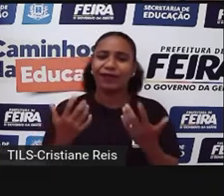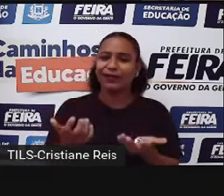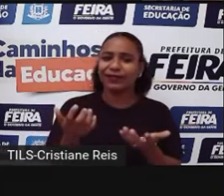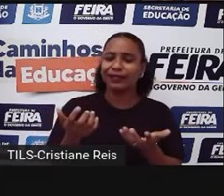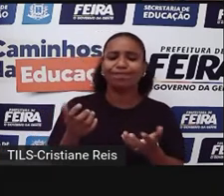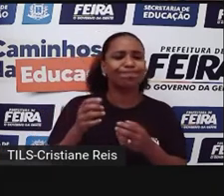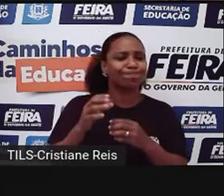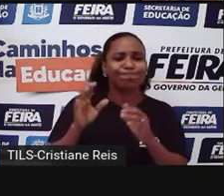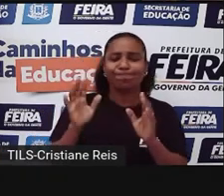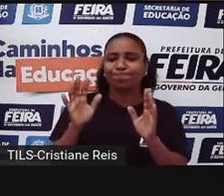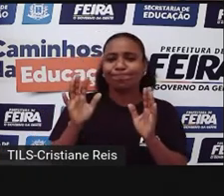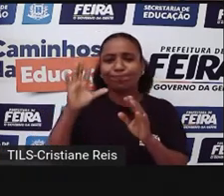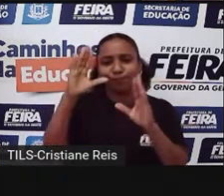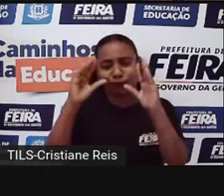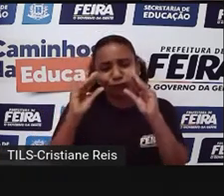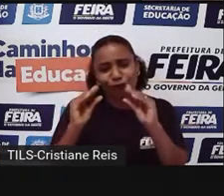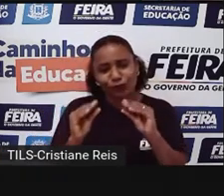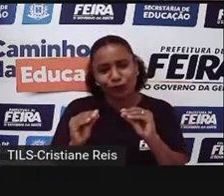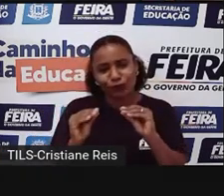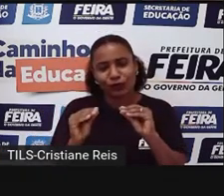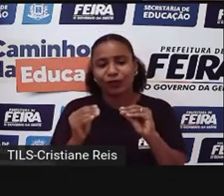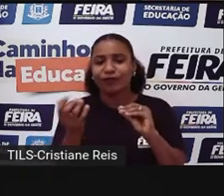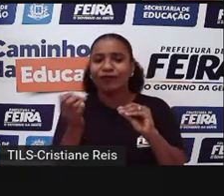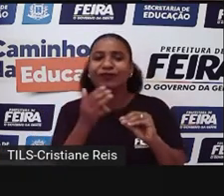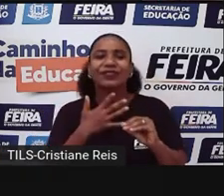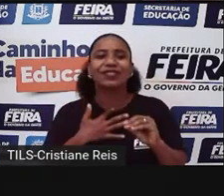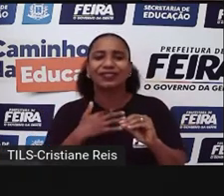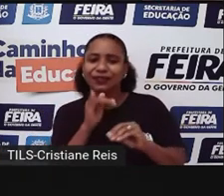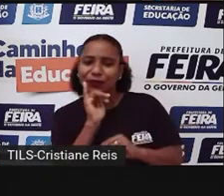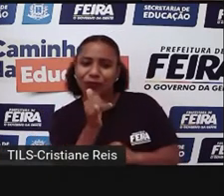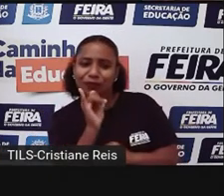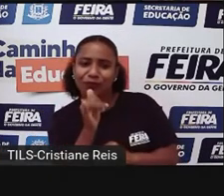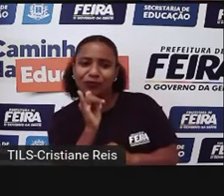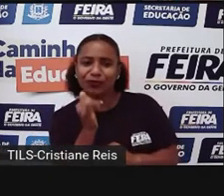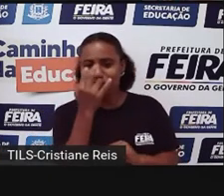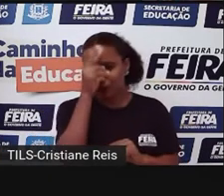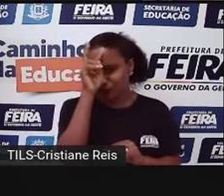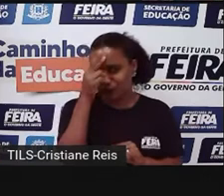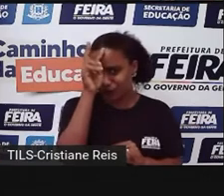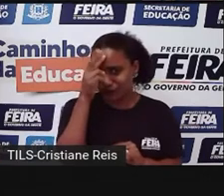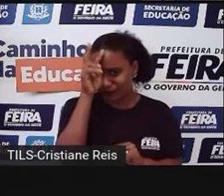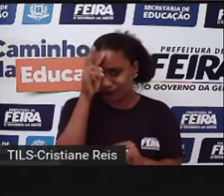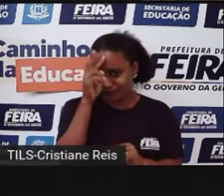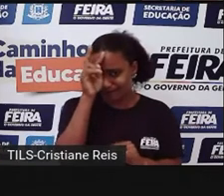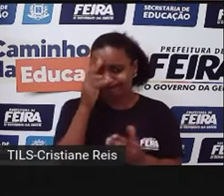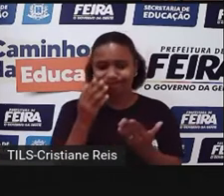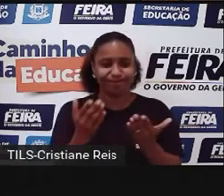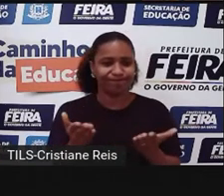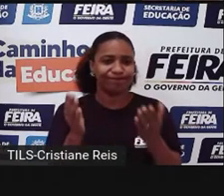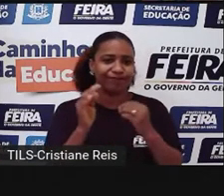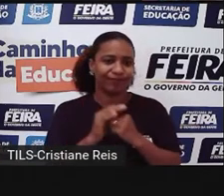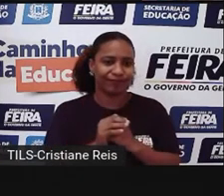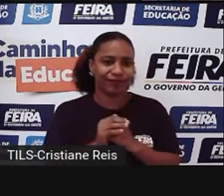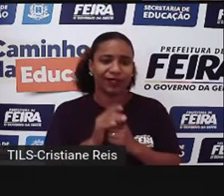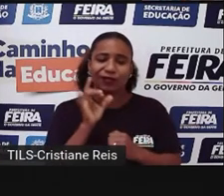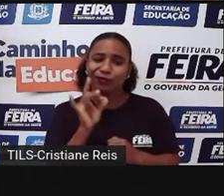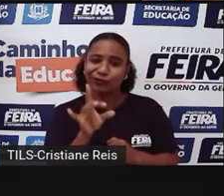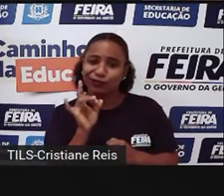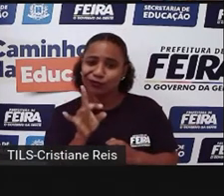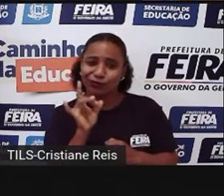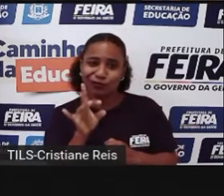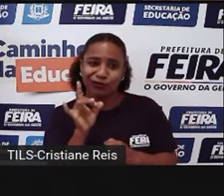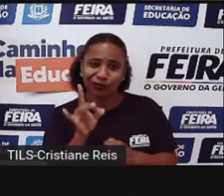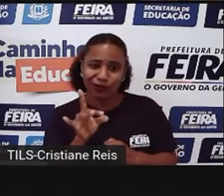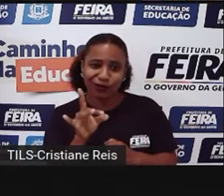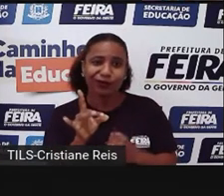povo e ele não tinha as histórias porque todas as histórias eram histórias de Niame. Como